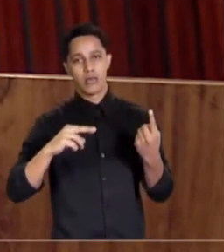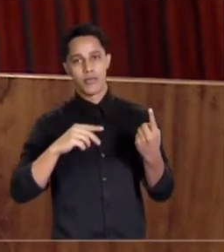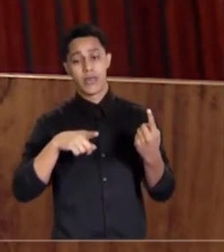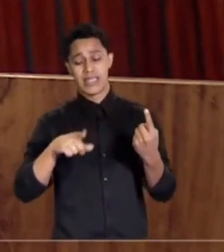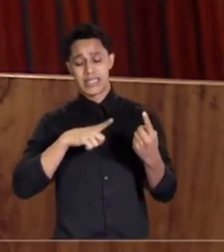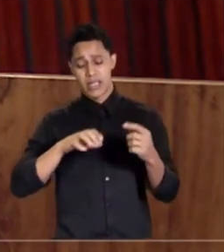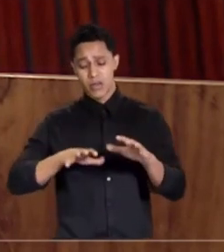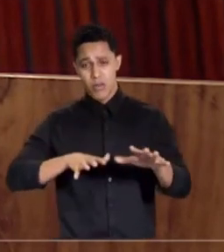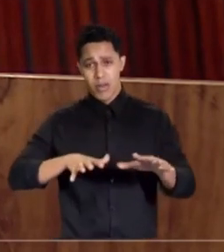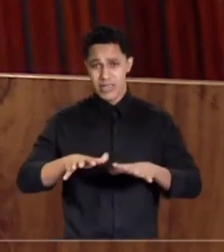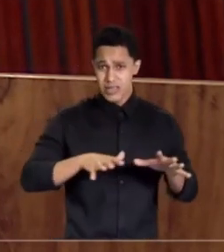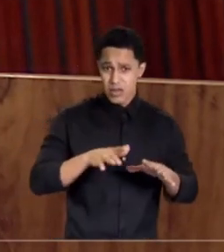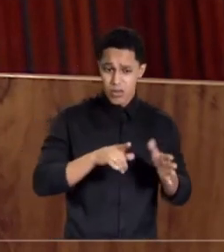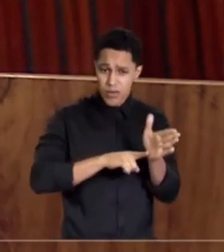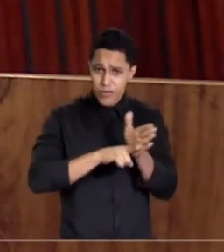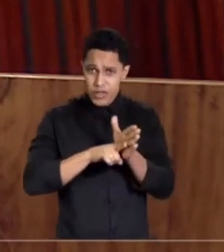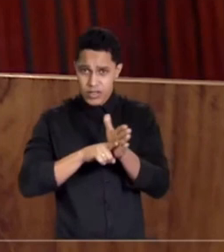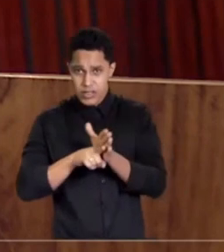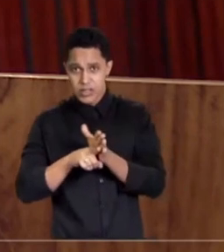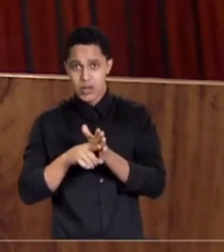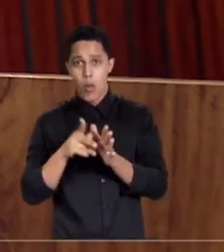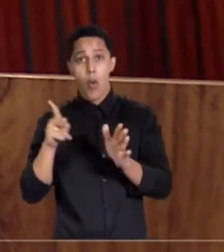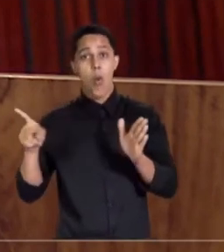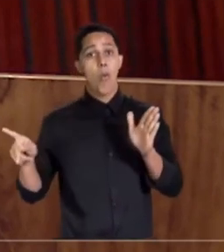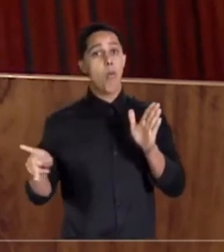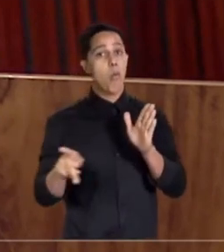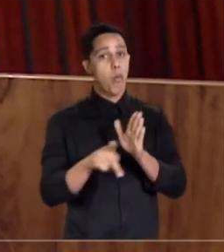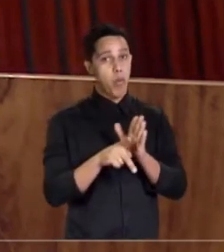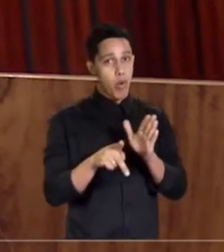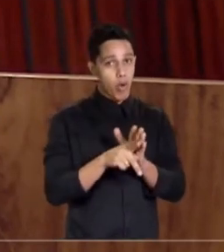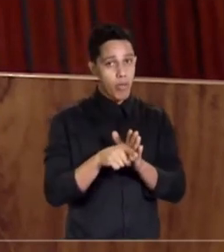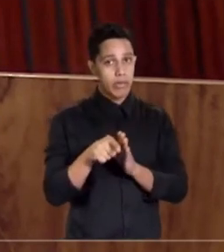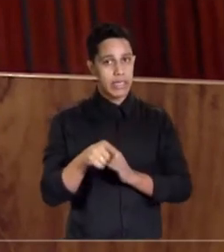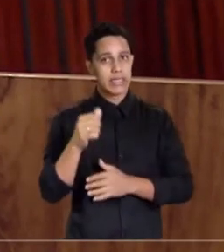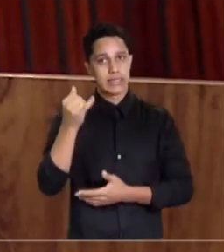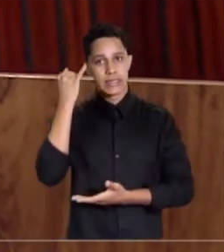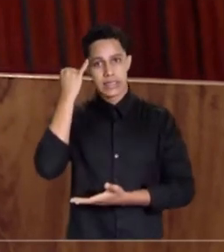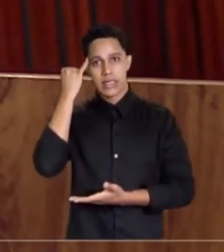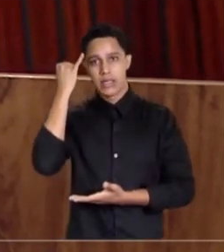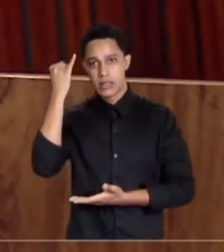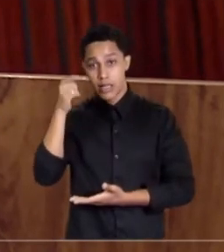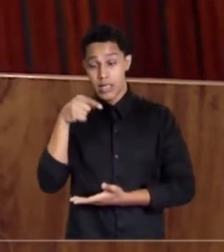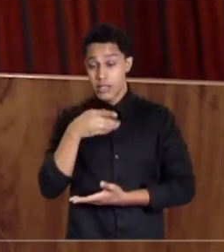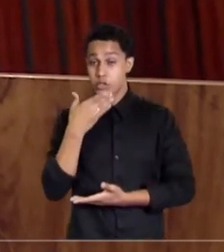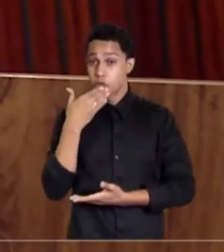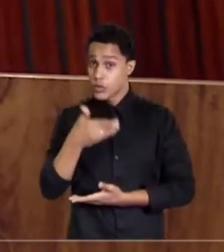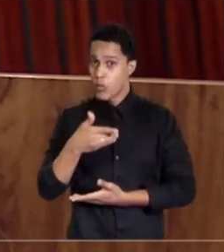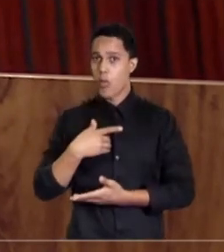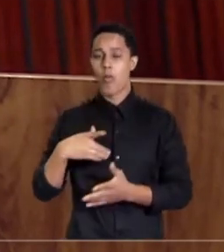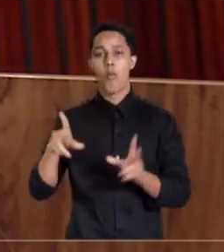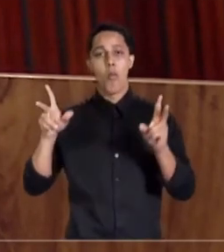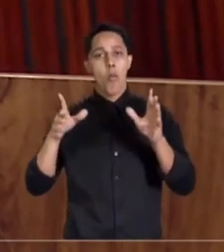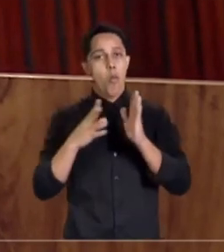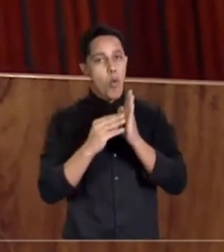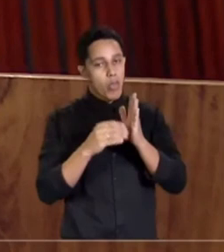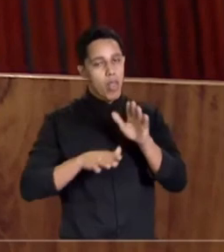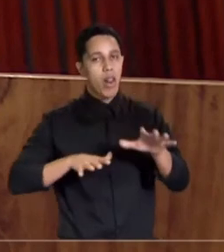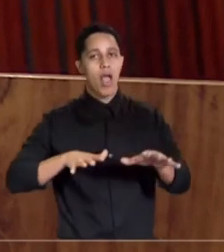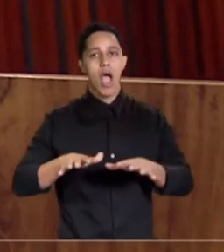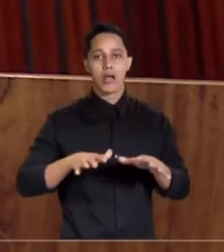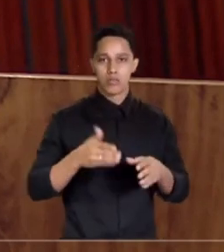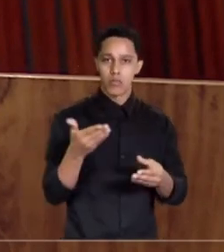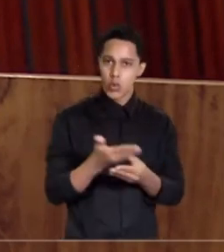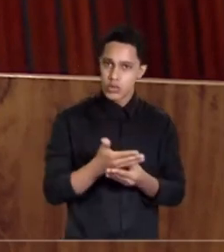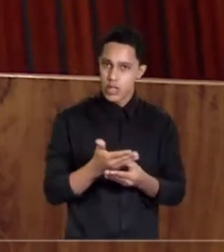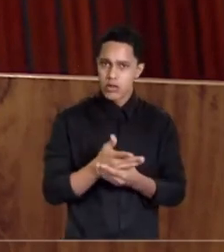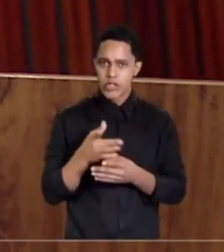eleitoral, prevista com as especificidades deste caso, desse tipo de ação, que já também foi objeto